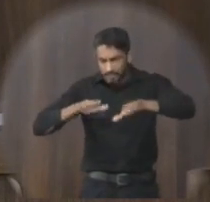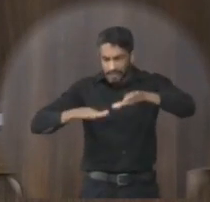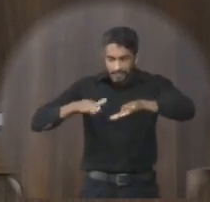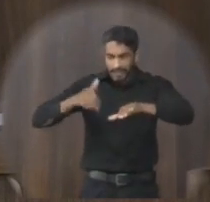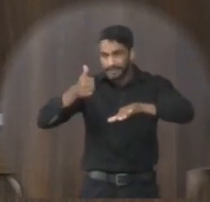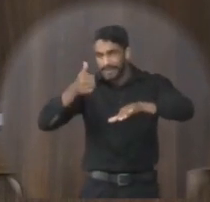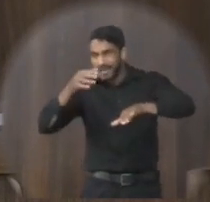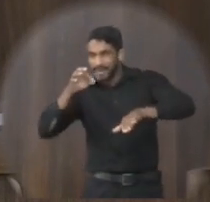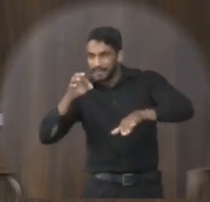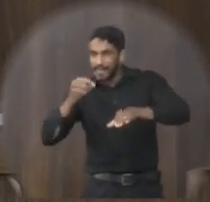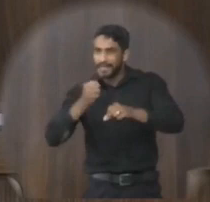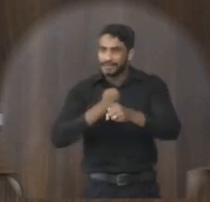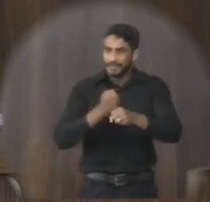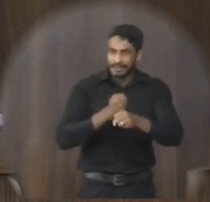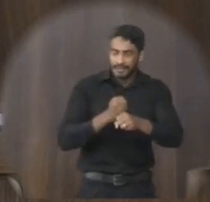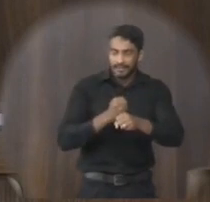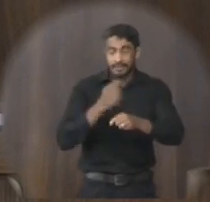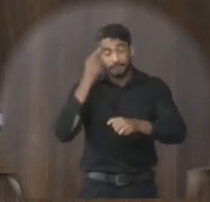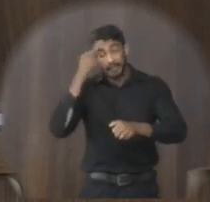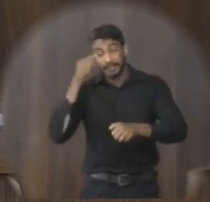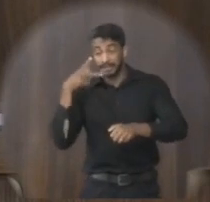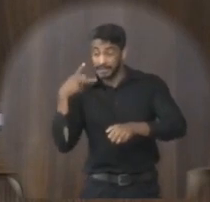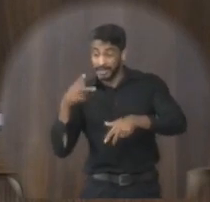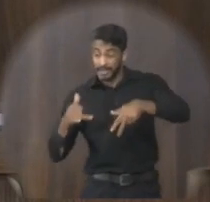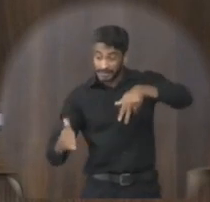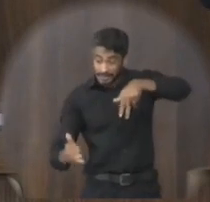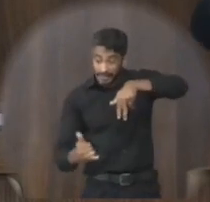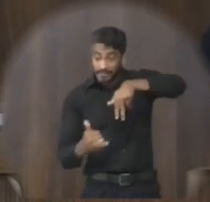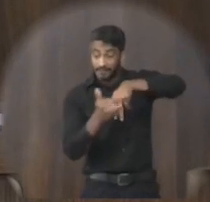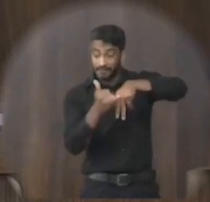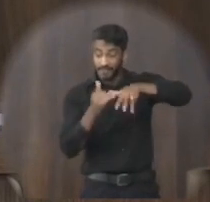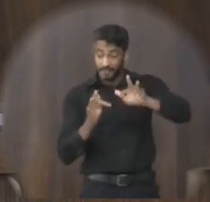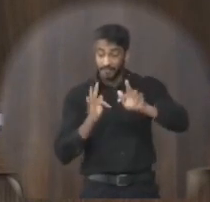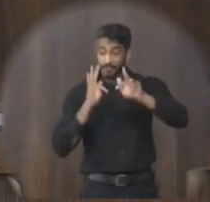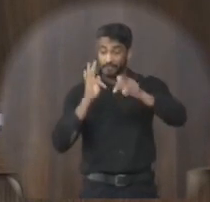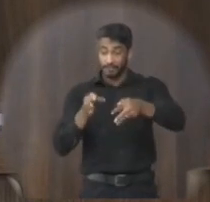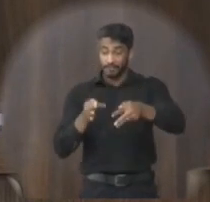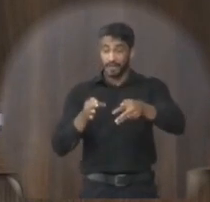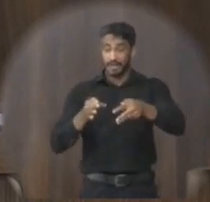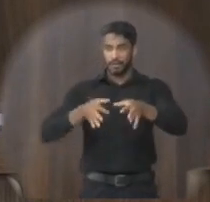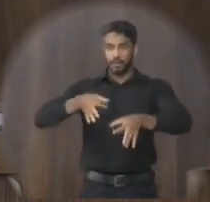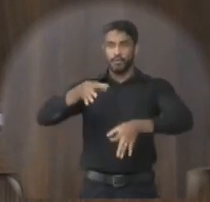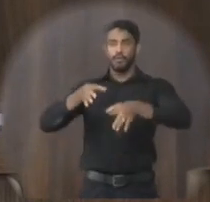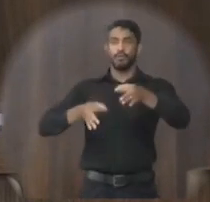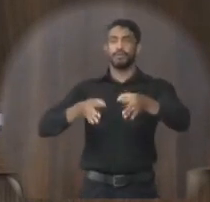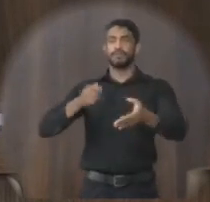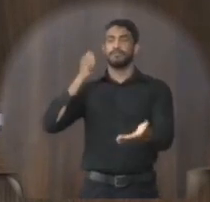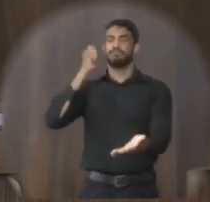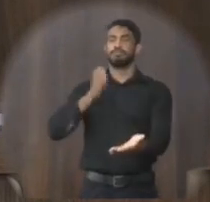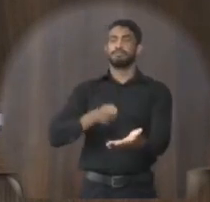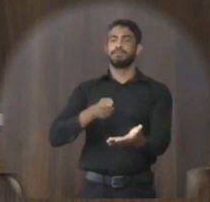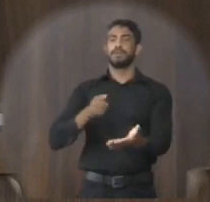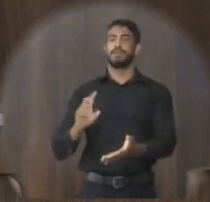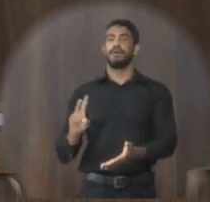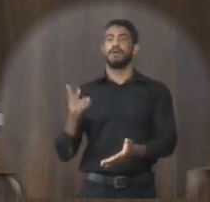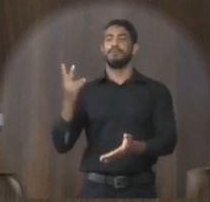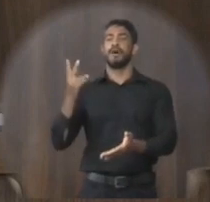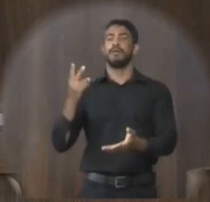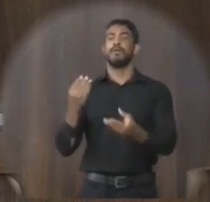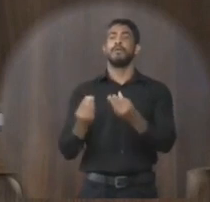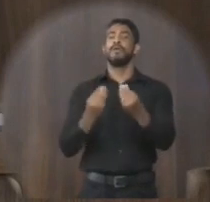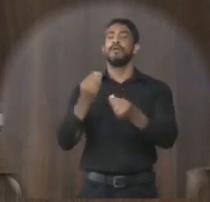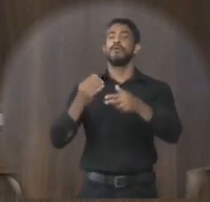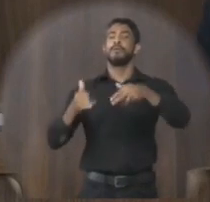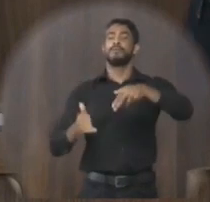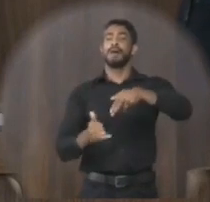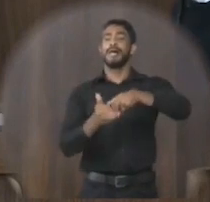anos, imagina se essas vítimas, e quando chega lá no final, o juiz dá uma certa sentença lá, um determinado valor, aonde que